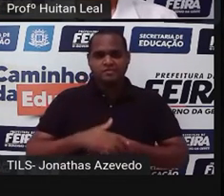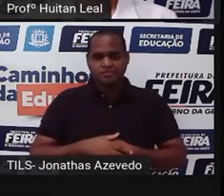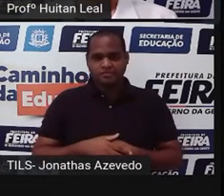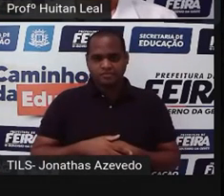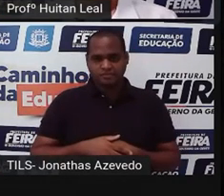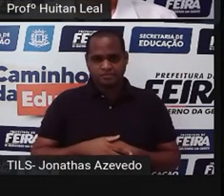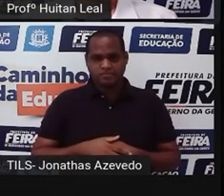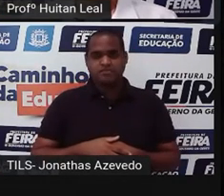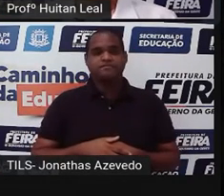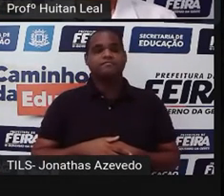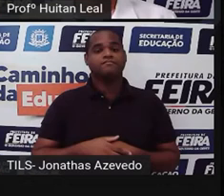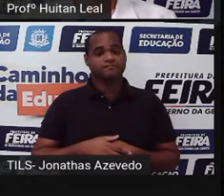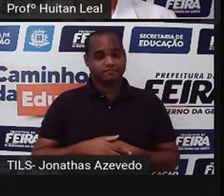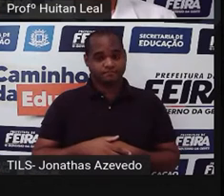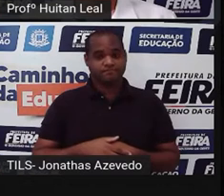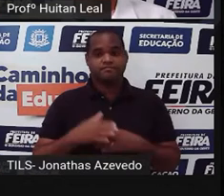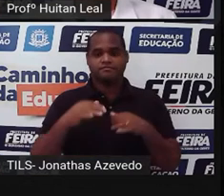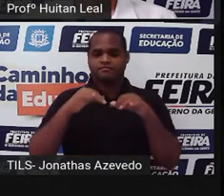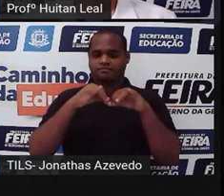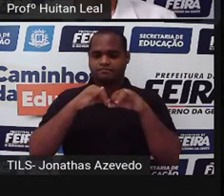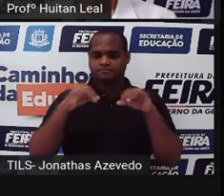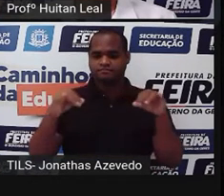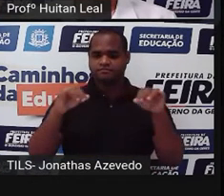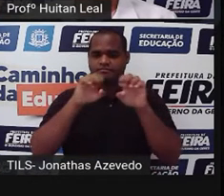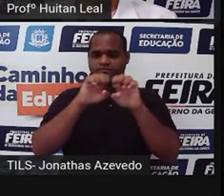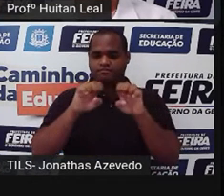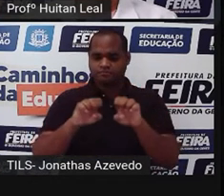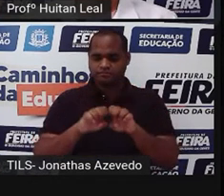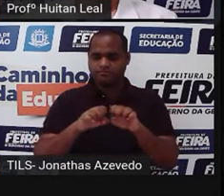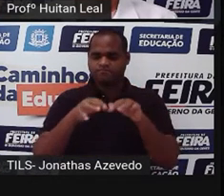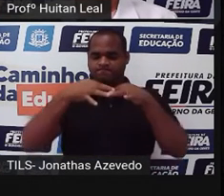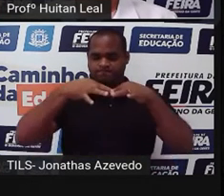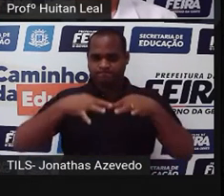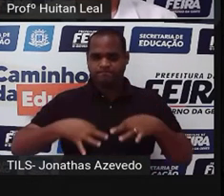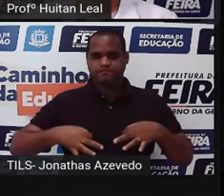Bom, a notícia tem uma estrutura padrão.